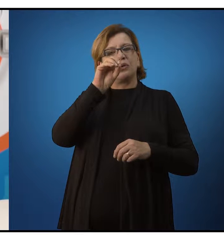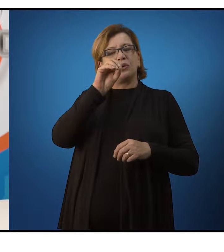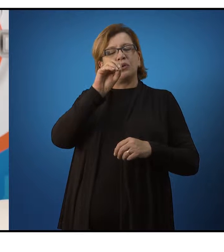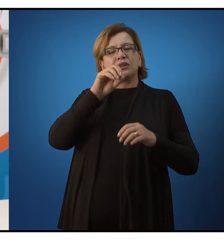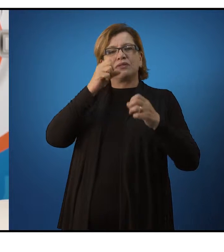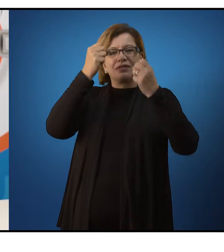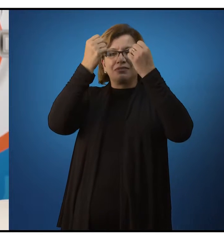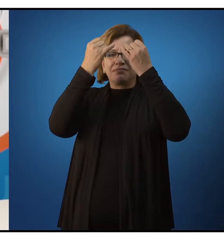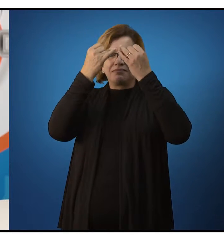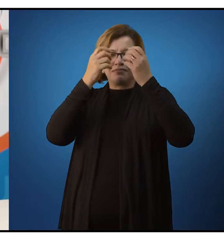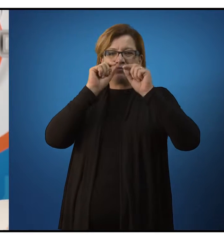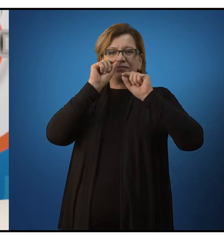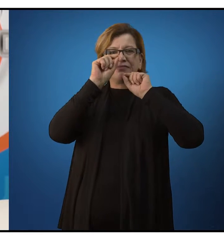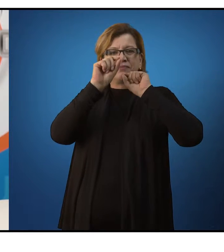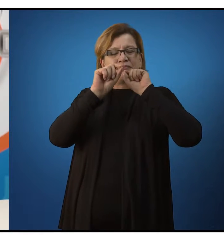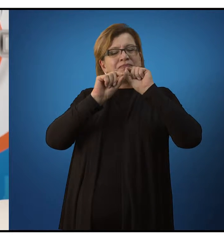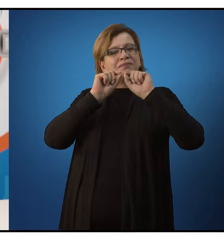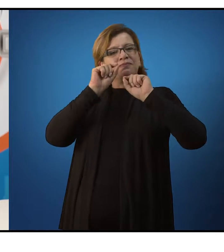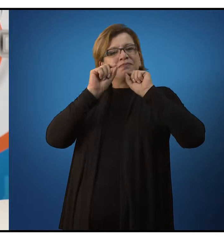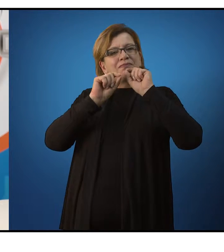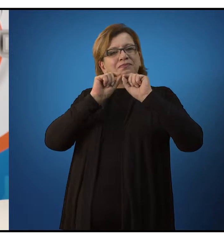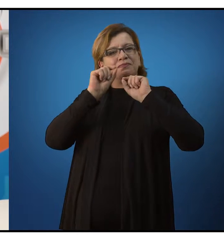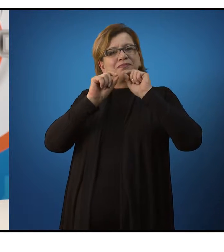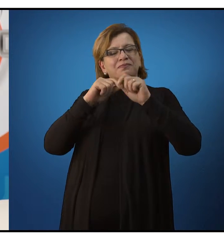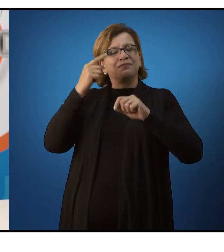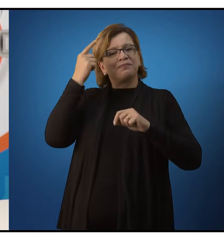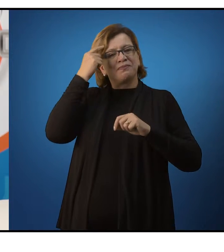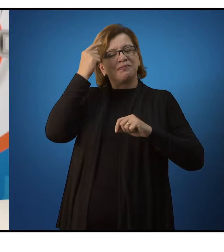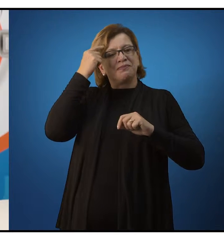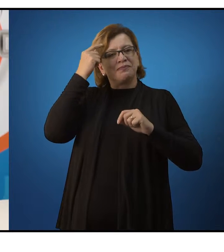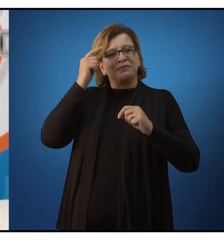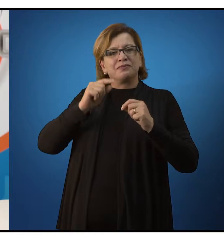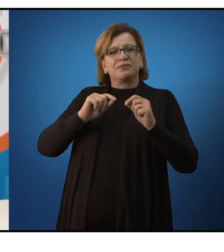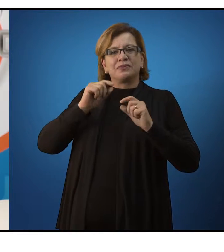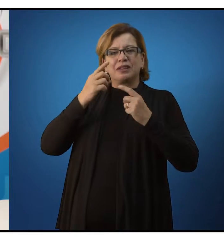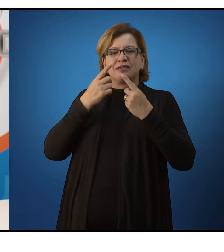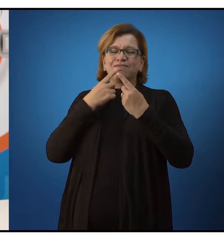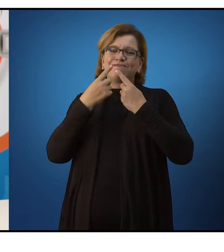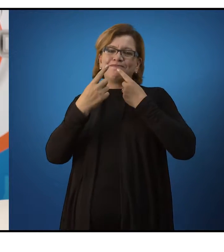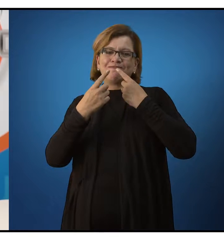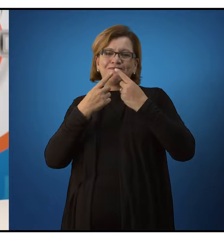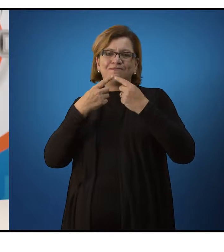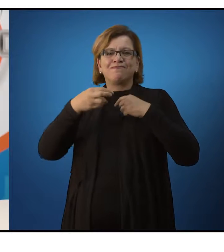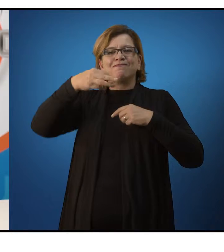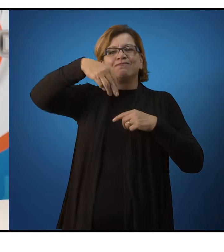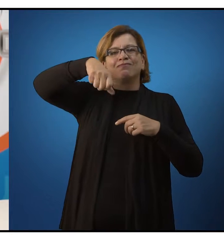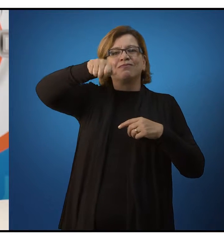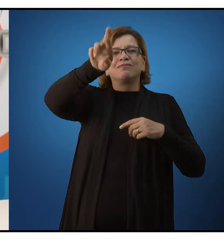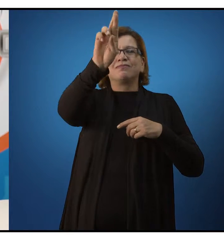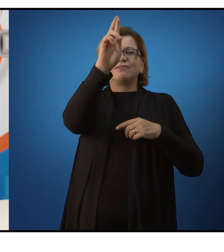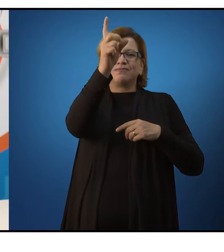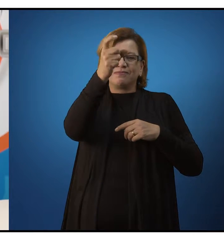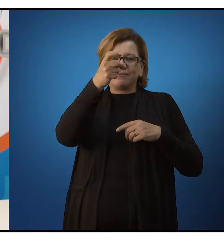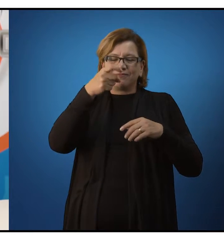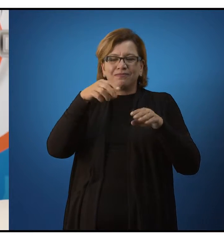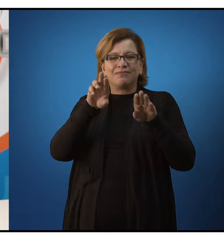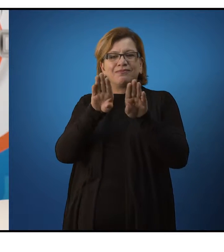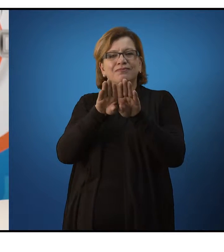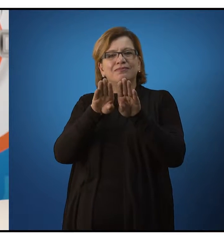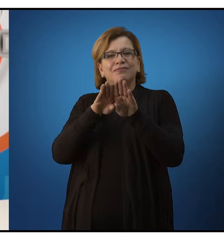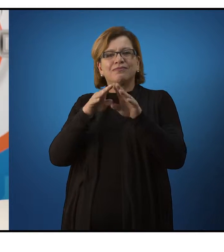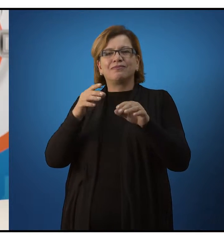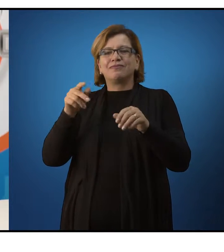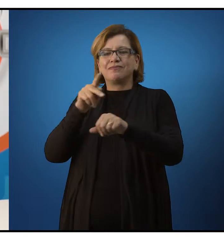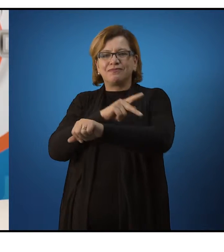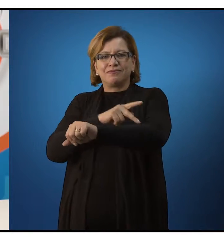expor para nós esse conjunto de reflexões entre a dialética marxista como também a pedagogia de